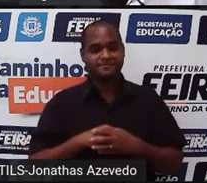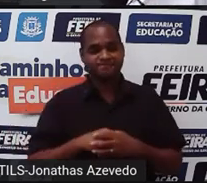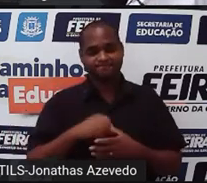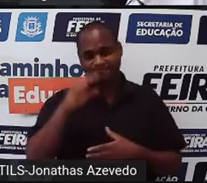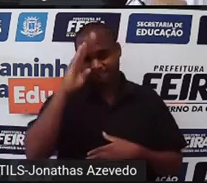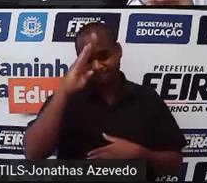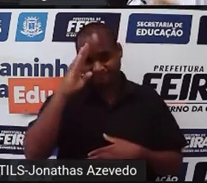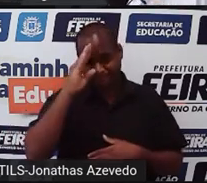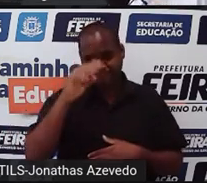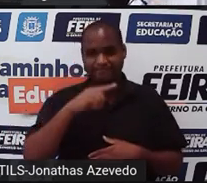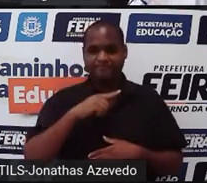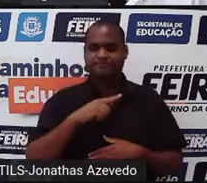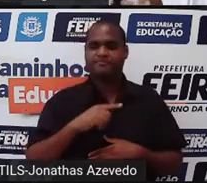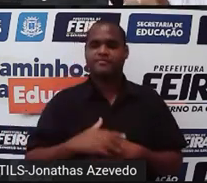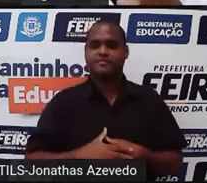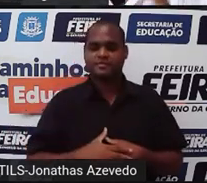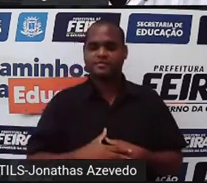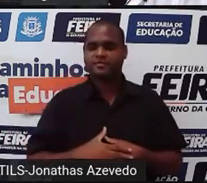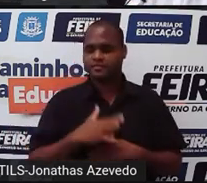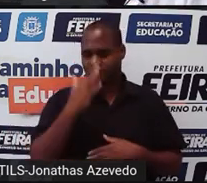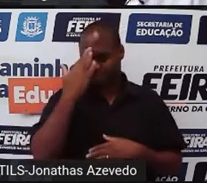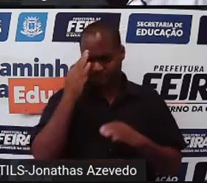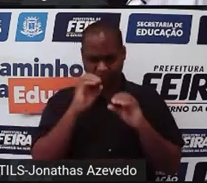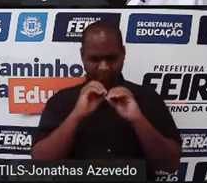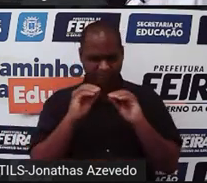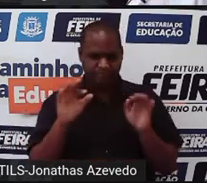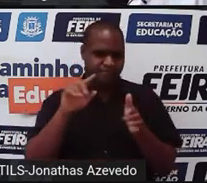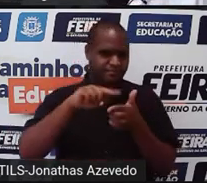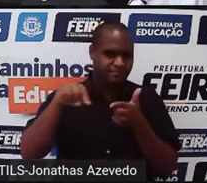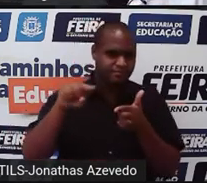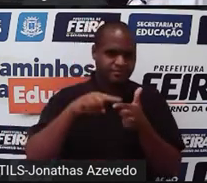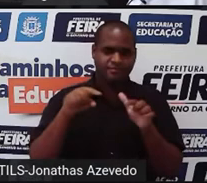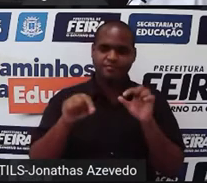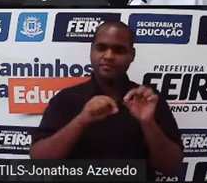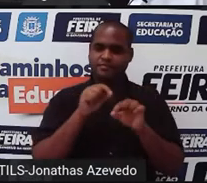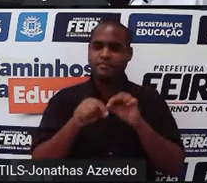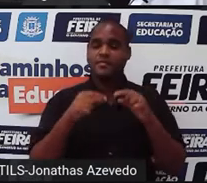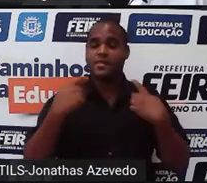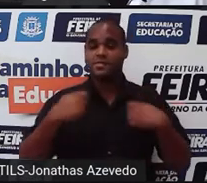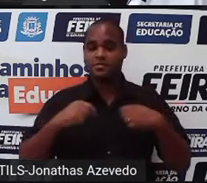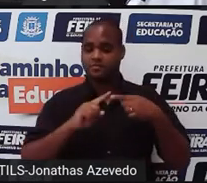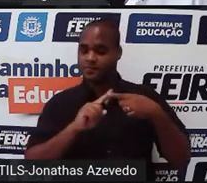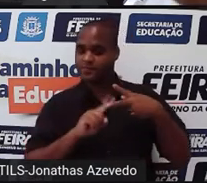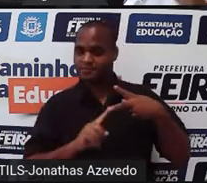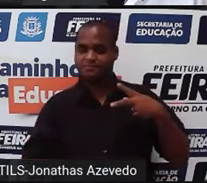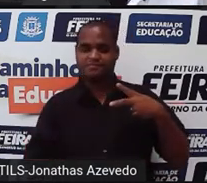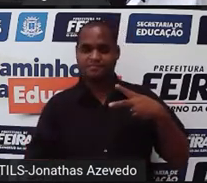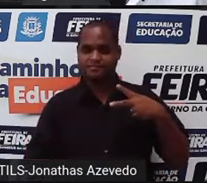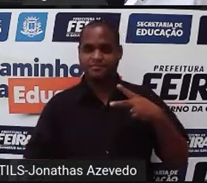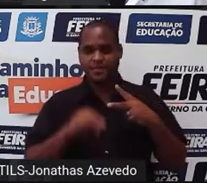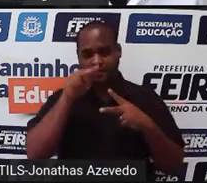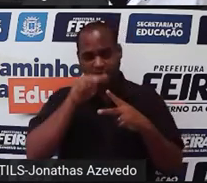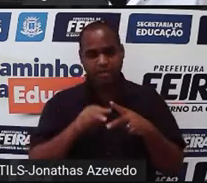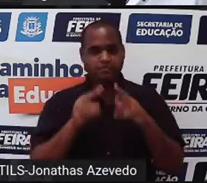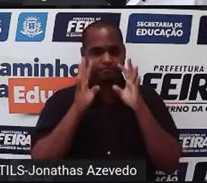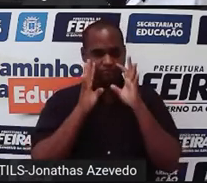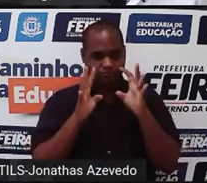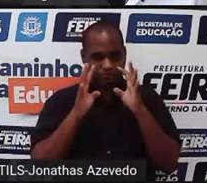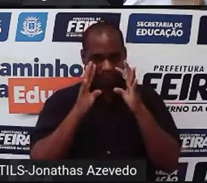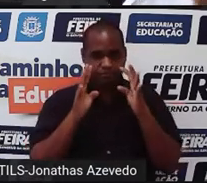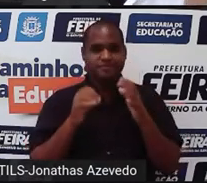primeira etapa. E para compreender, para entender o problema, você precisa, pelo menos, de duas coisas. Ler com atenção,